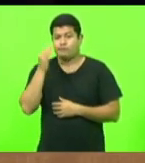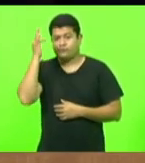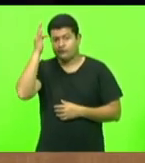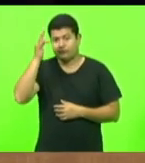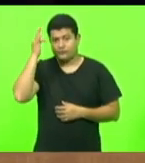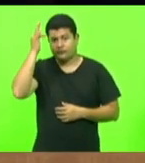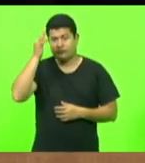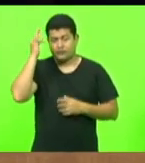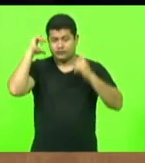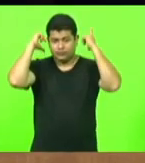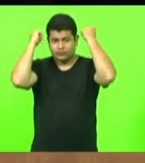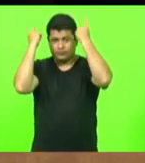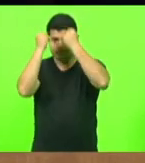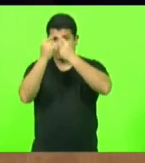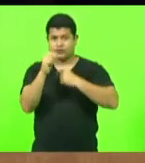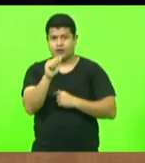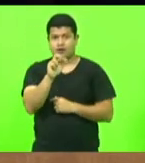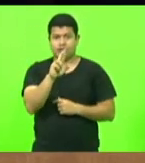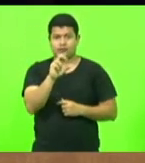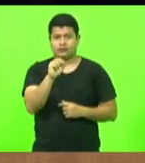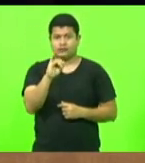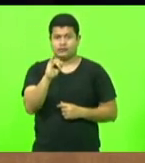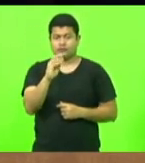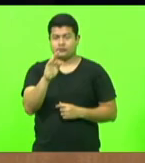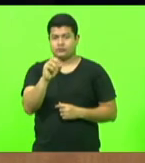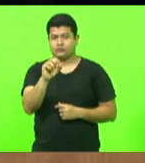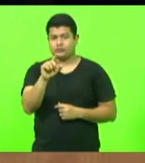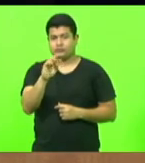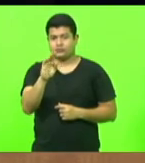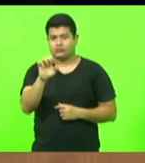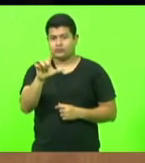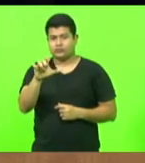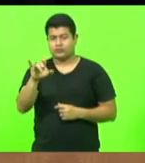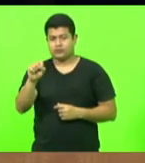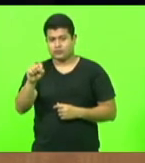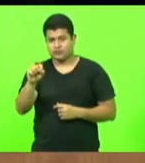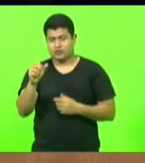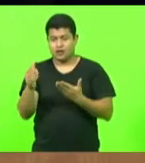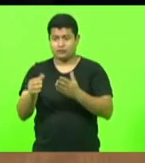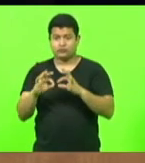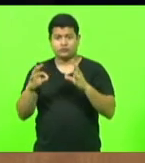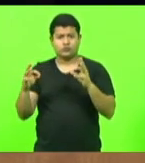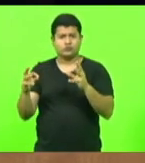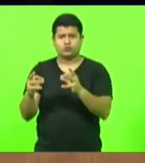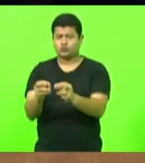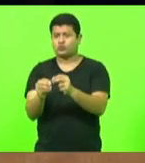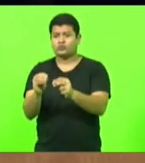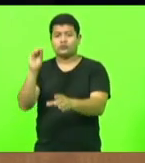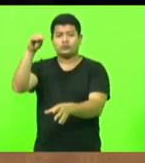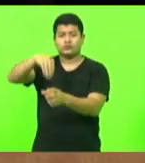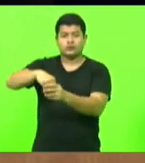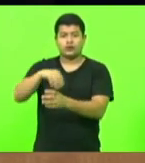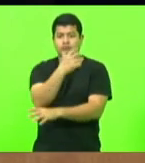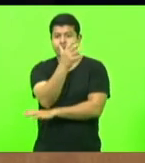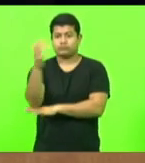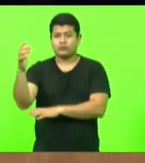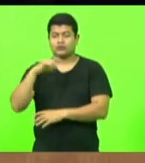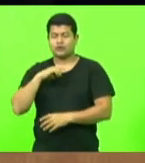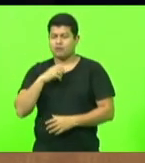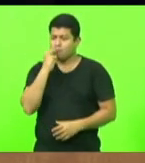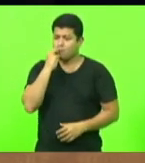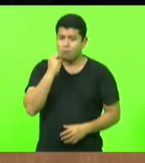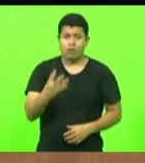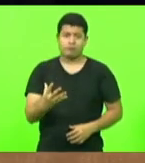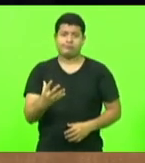grego Aristóteles, em todas as coisas da natureza existe algo de maravilhoso.